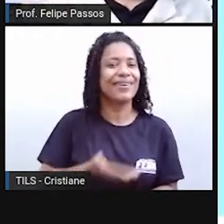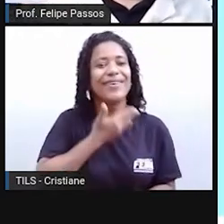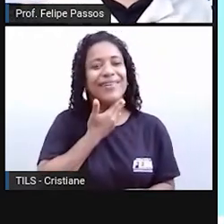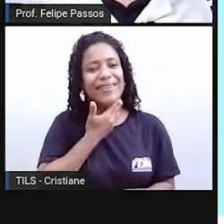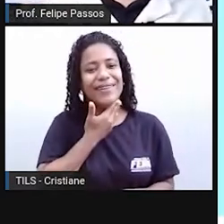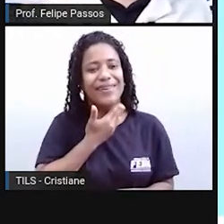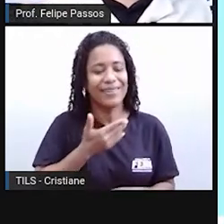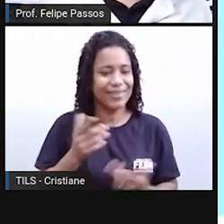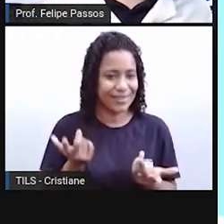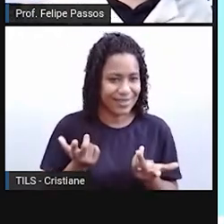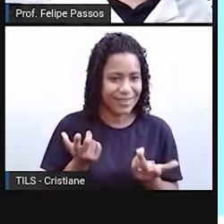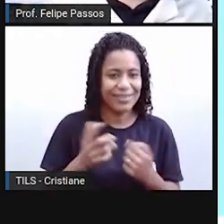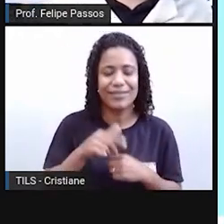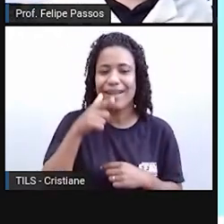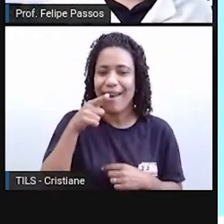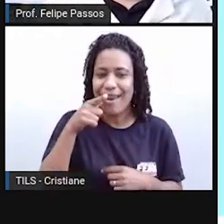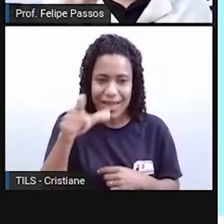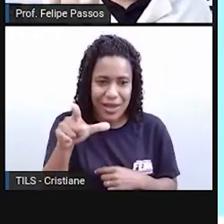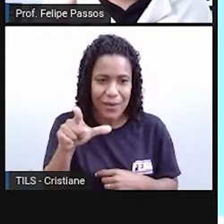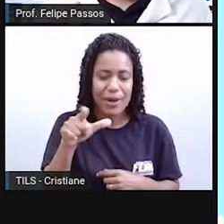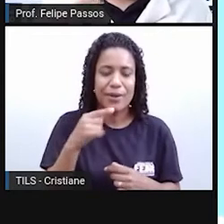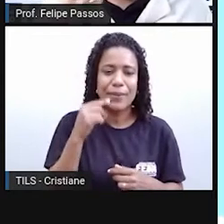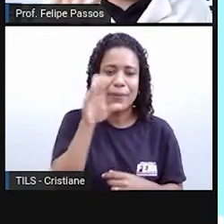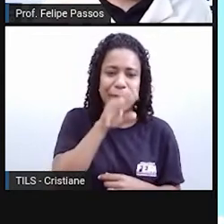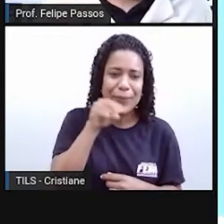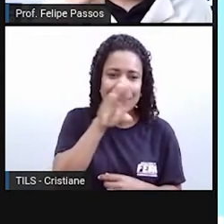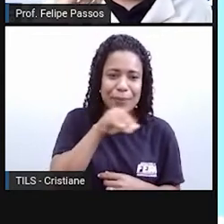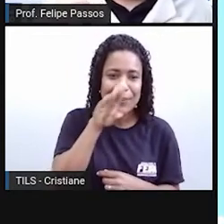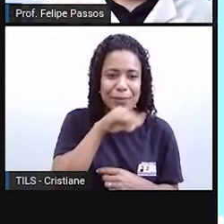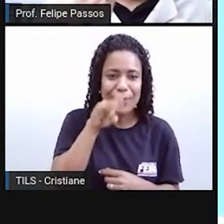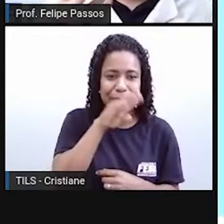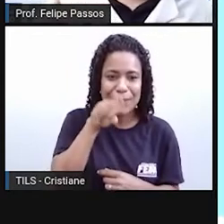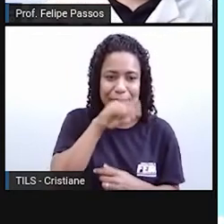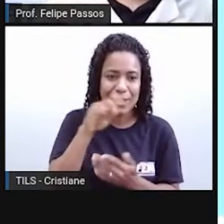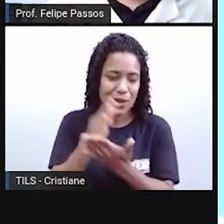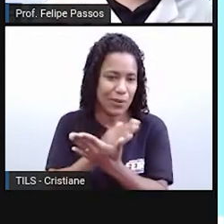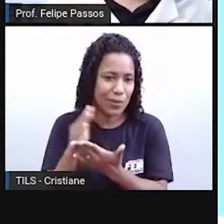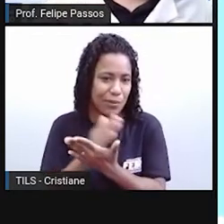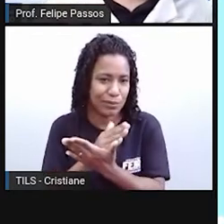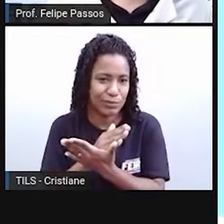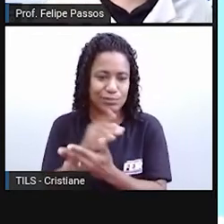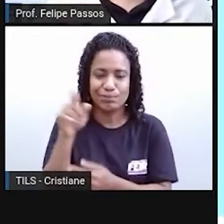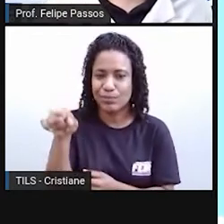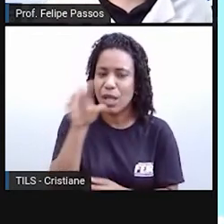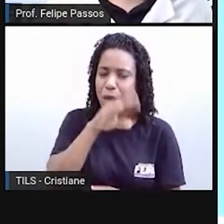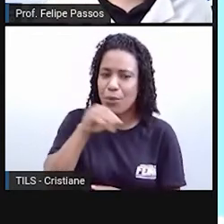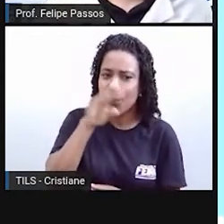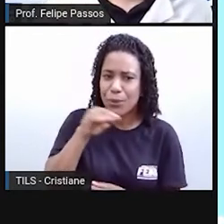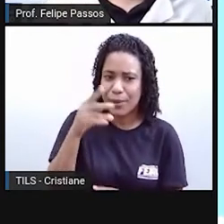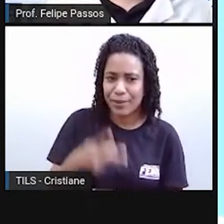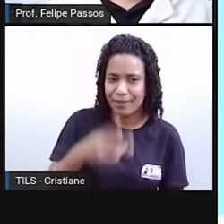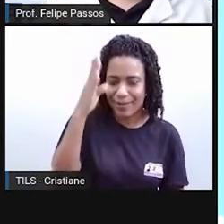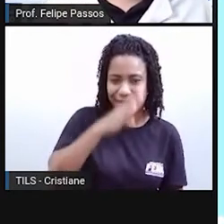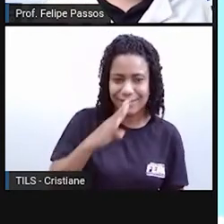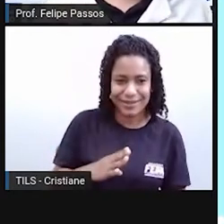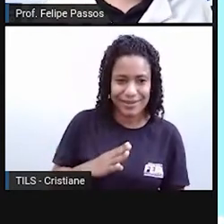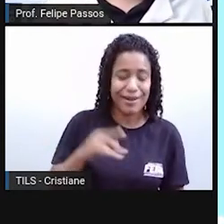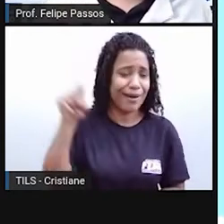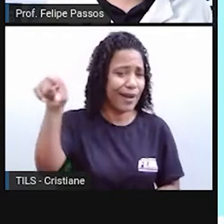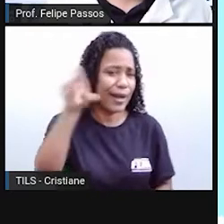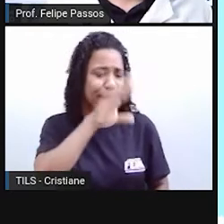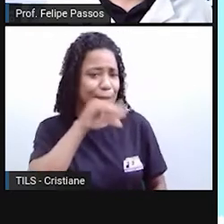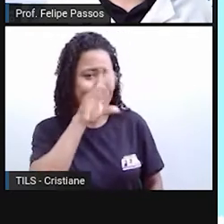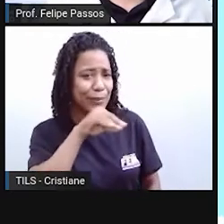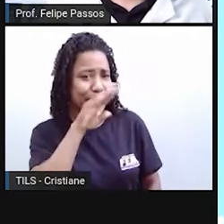emitidos em outros países não fazem parte dos nossos sons emitidos aqui no Brasil. Então, vai existir uma